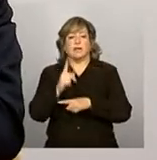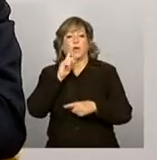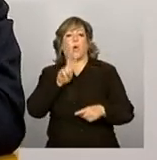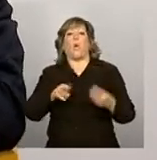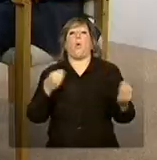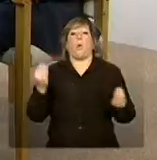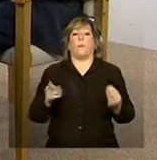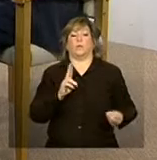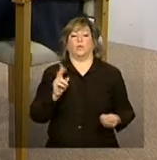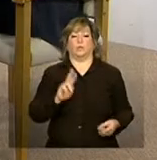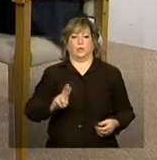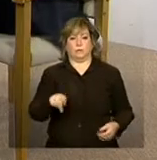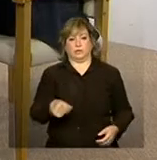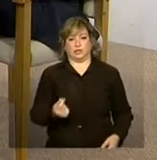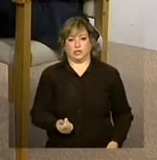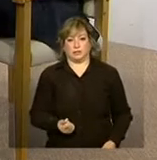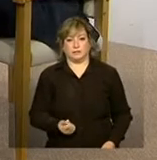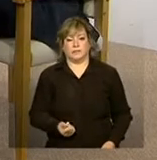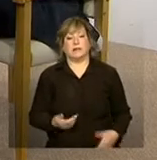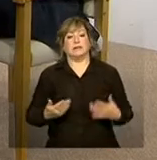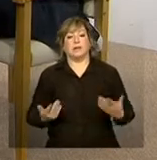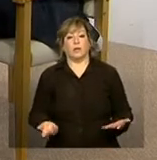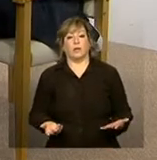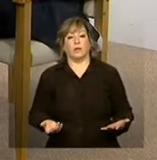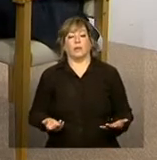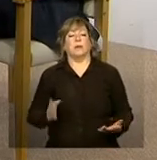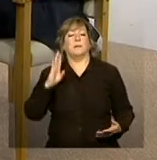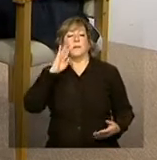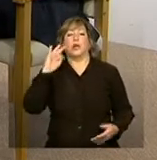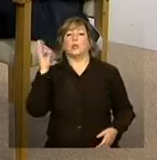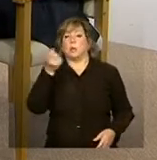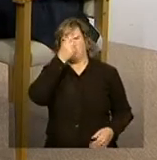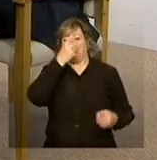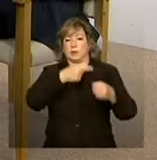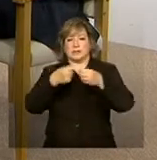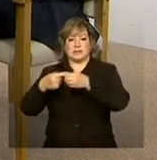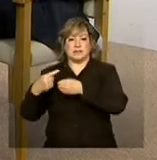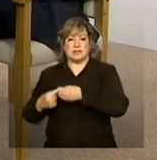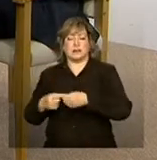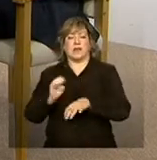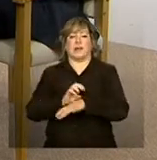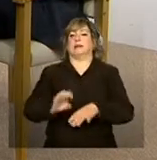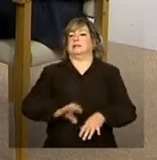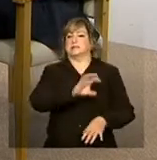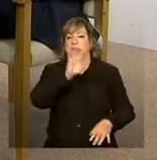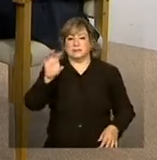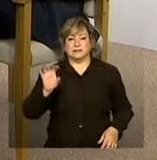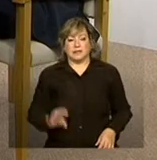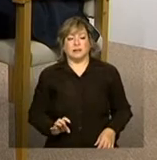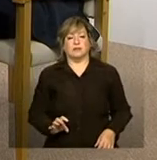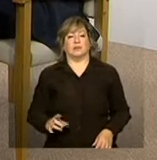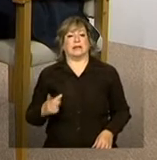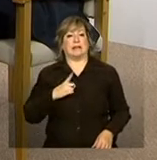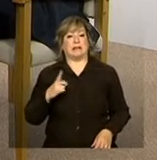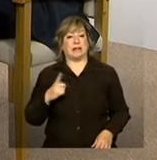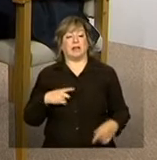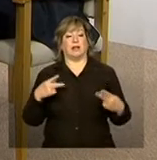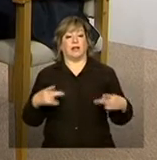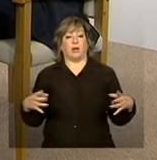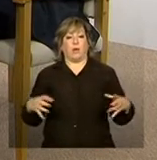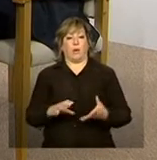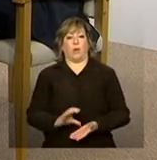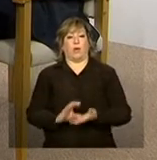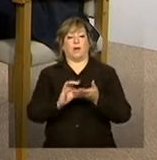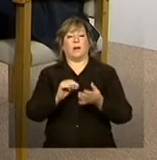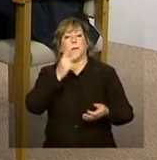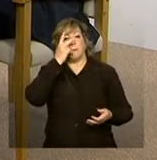recursos. Então, é fundamental que tanto os municípios como os estados tenham na composição desses conselhos pessoas